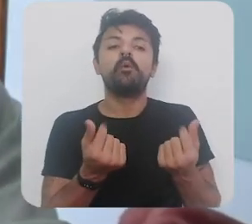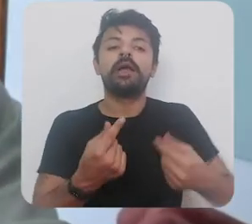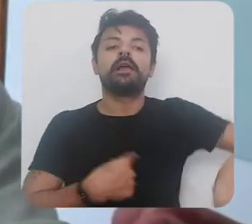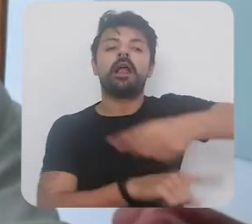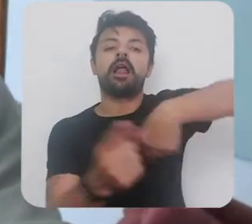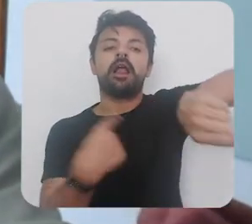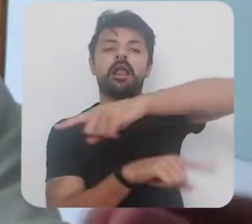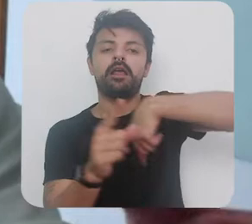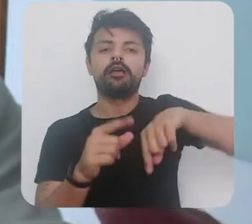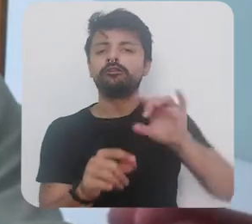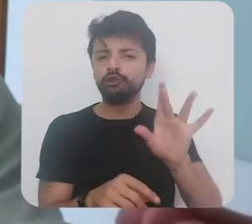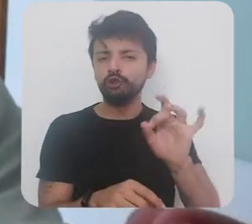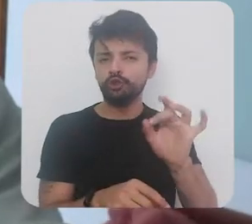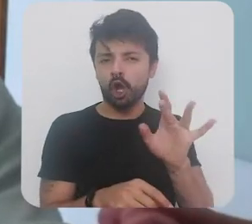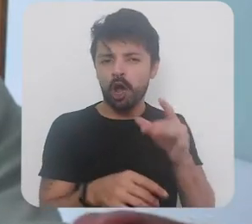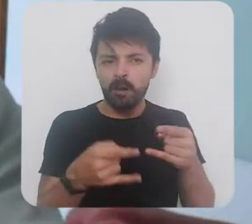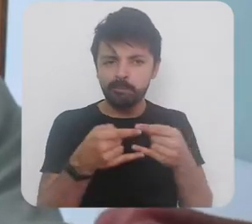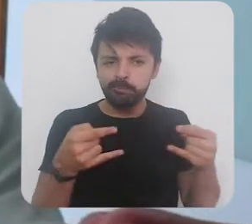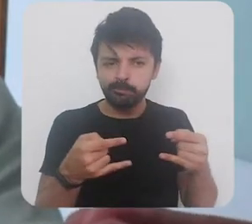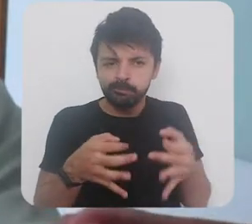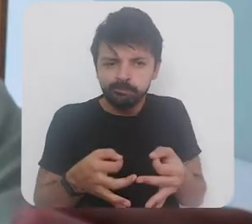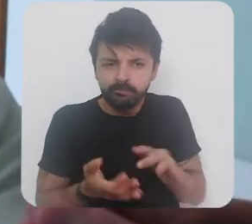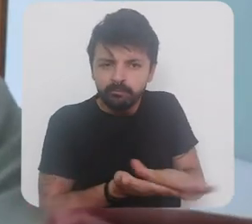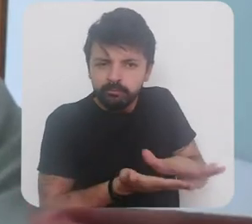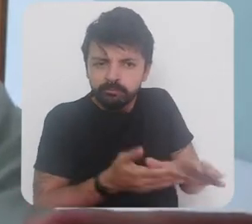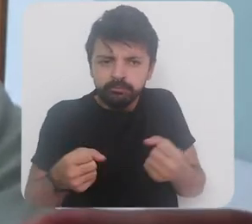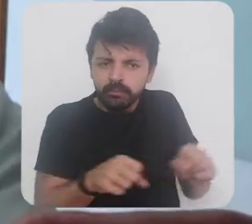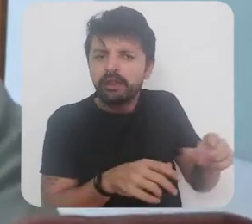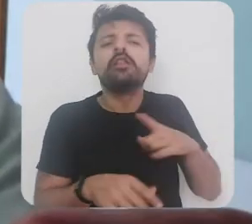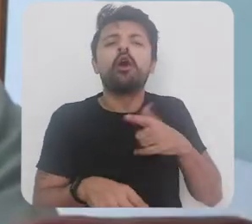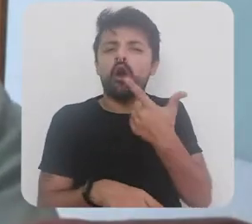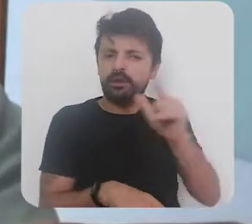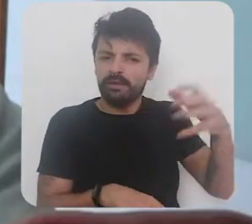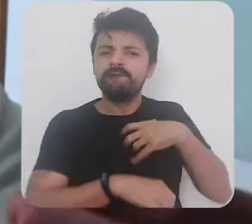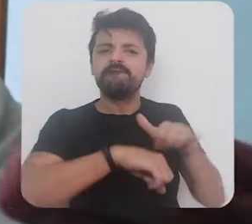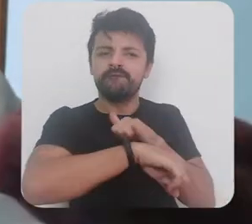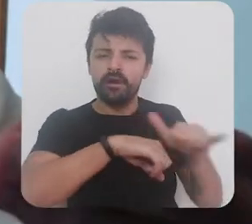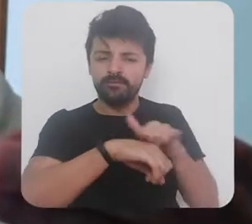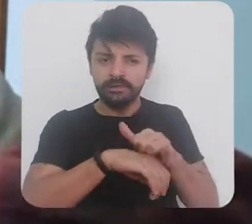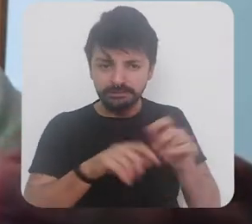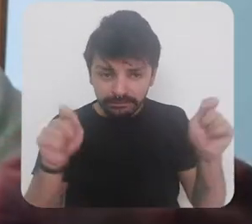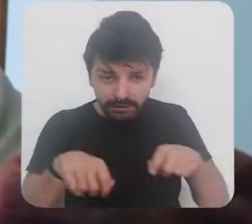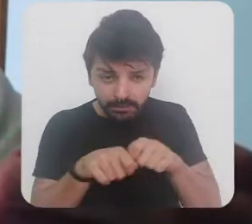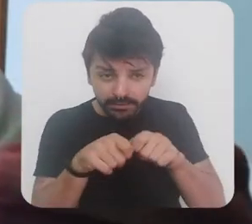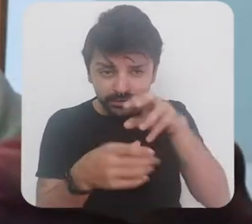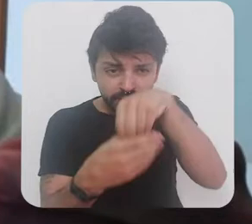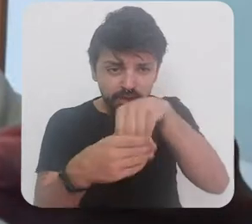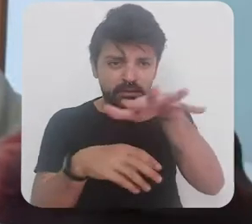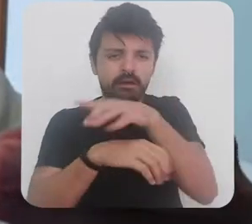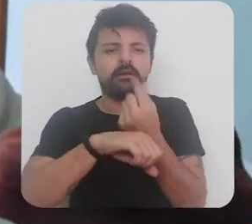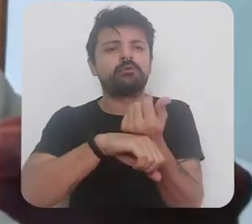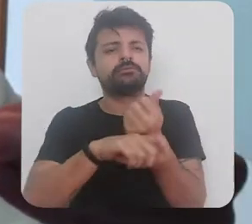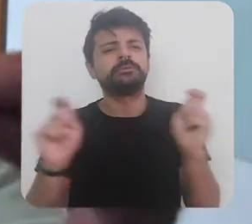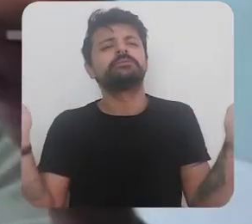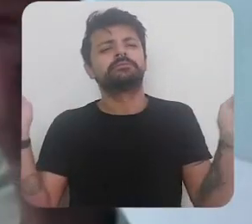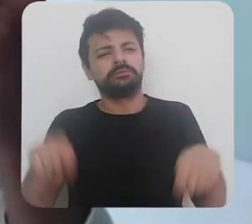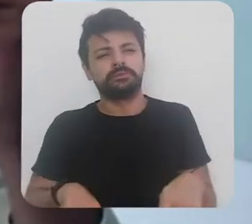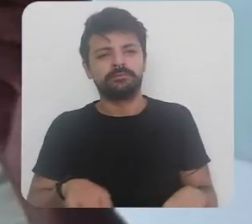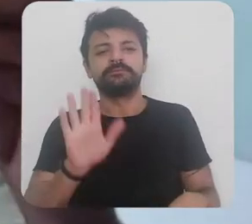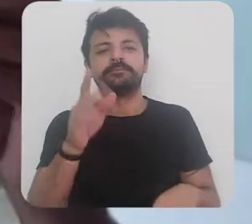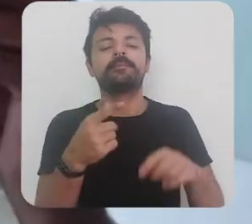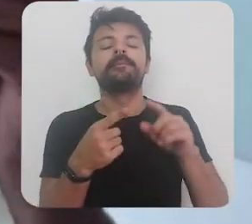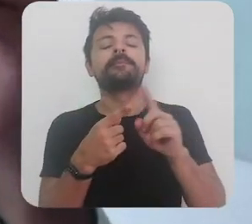de moeda não emissão física mas a criação de moeda escritural existe espaço para fazer isso na economia